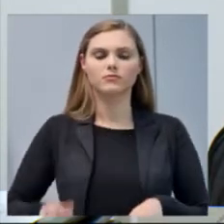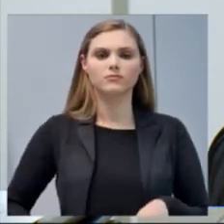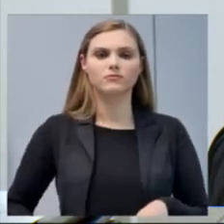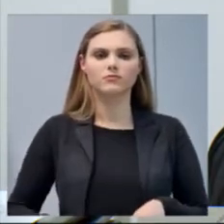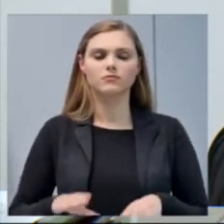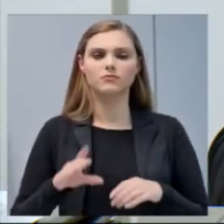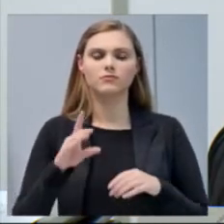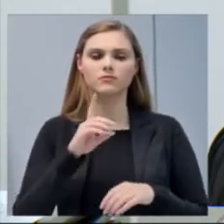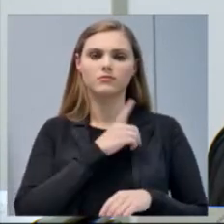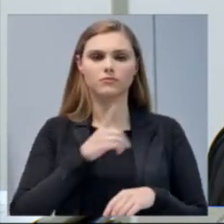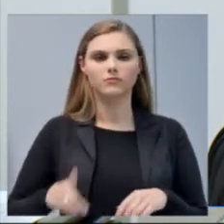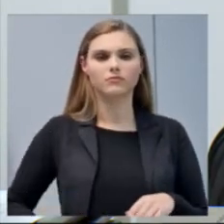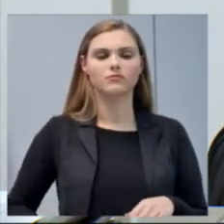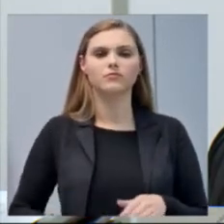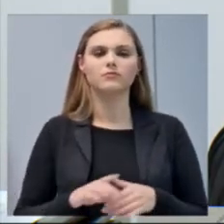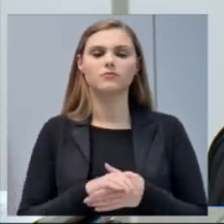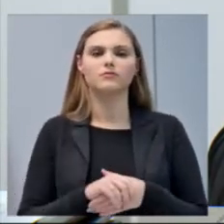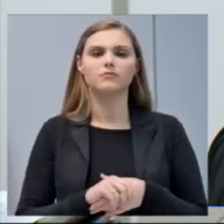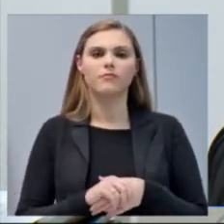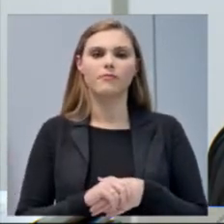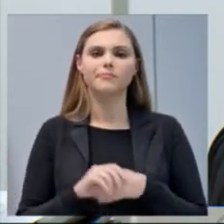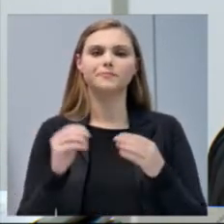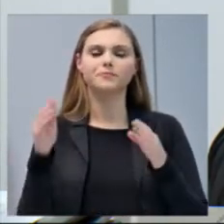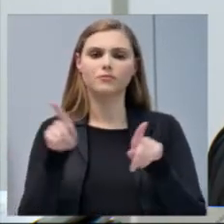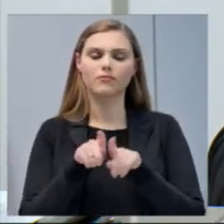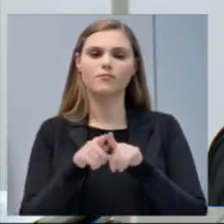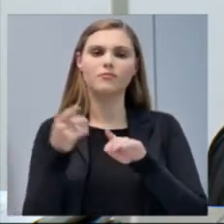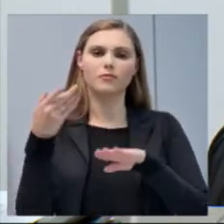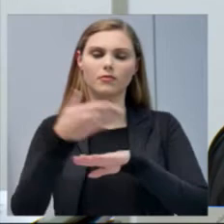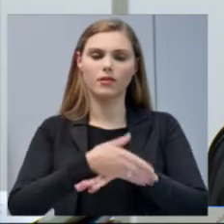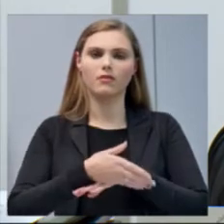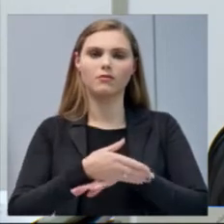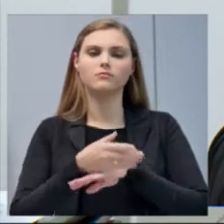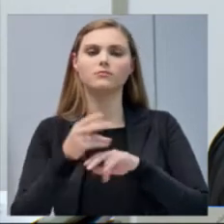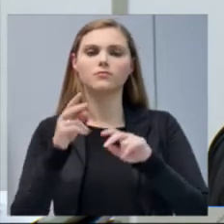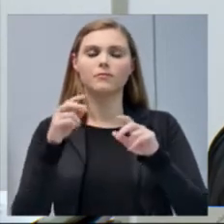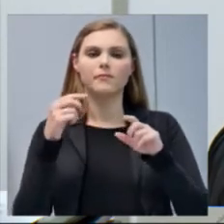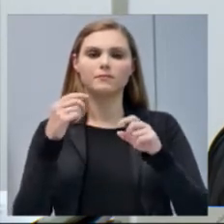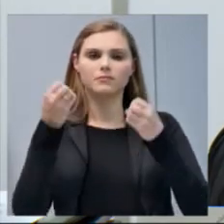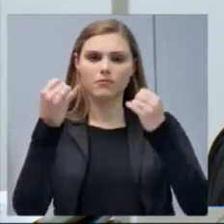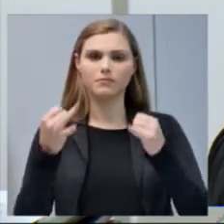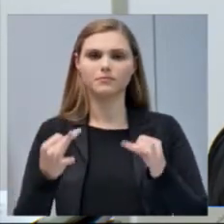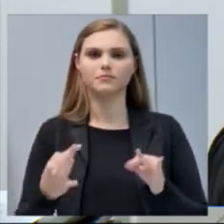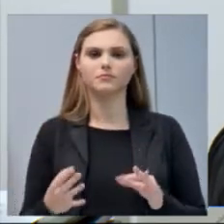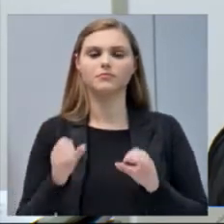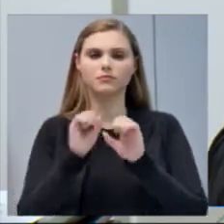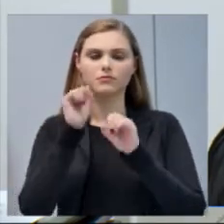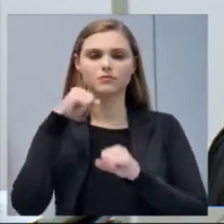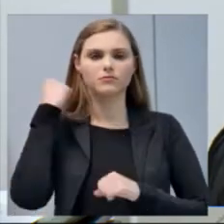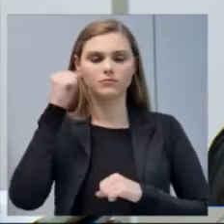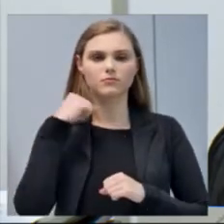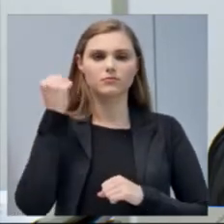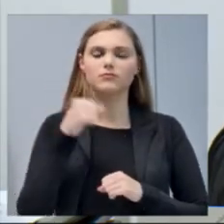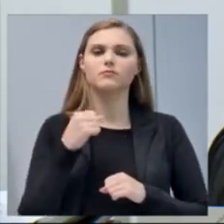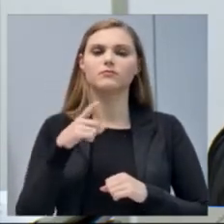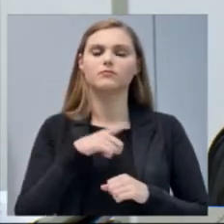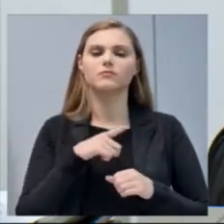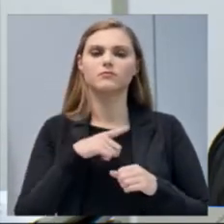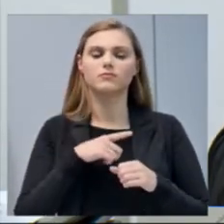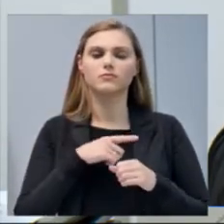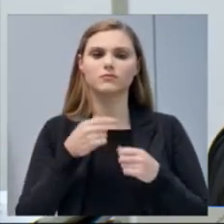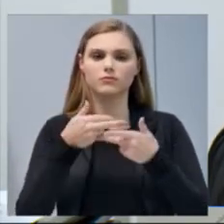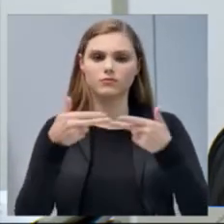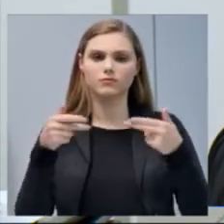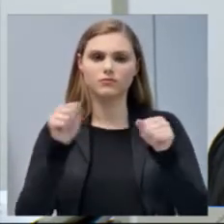Deputados e que tão logo a matéria venha a tramitar no Senado, serão tomadas as providências necessárias. Do presidente